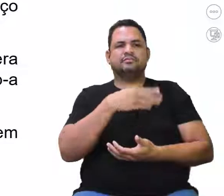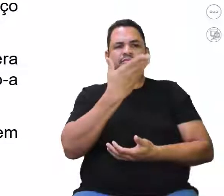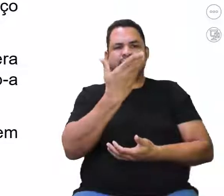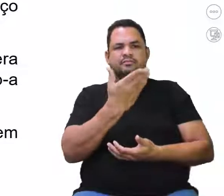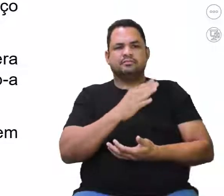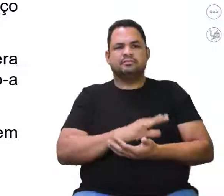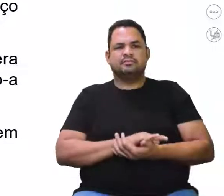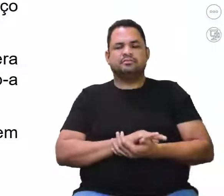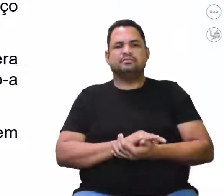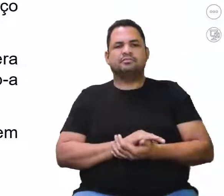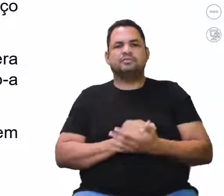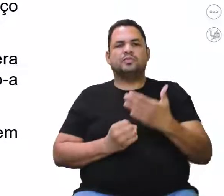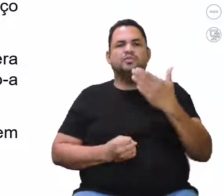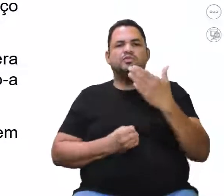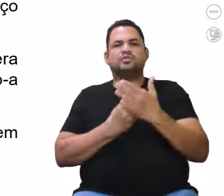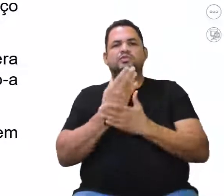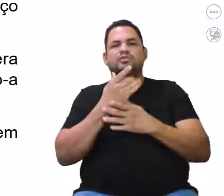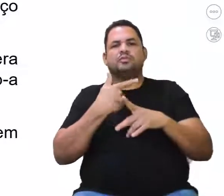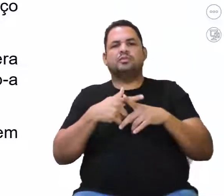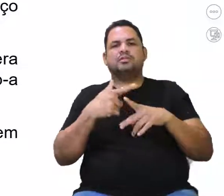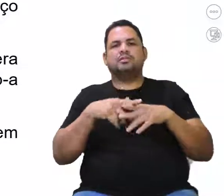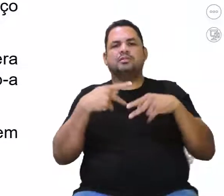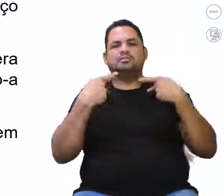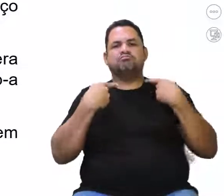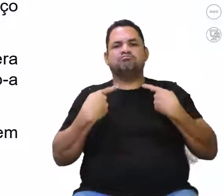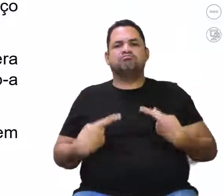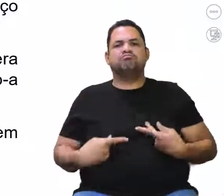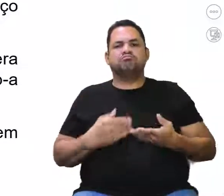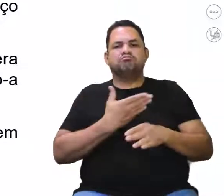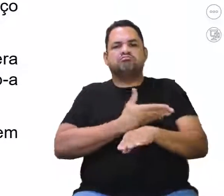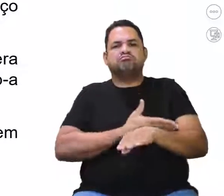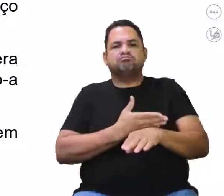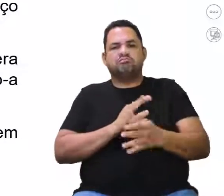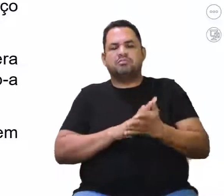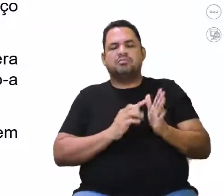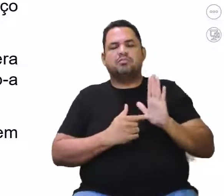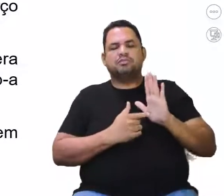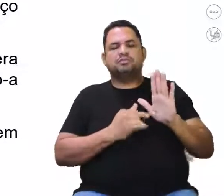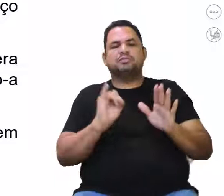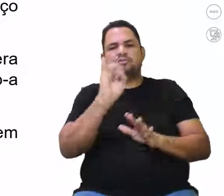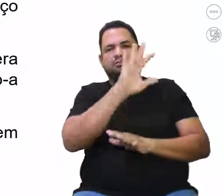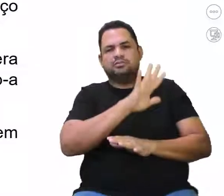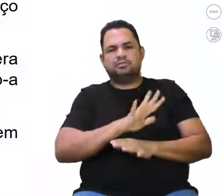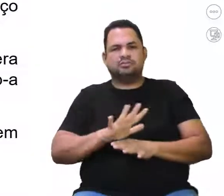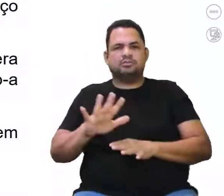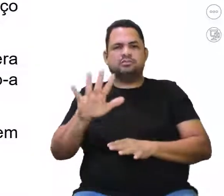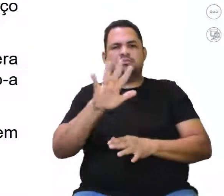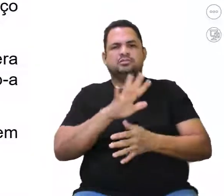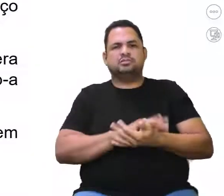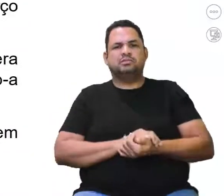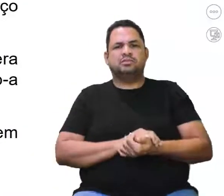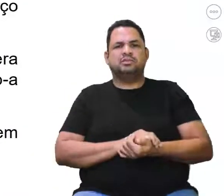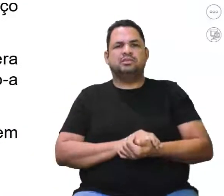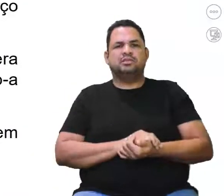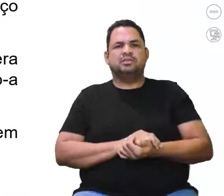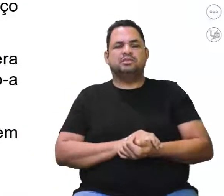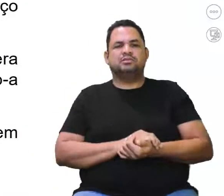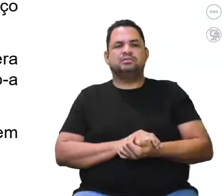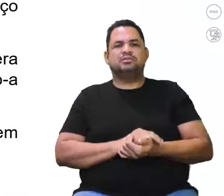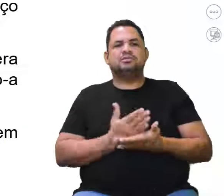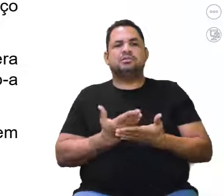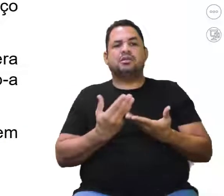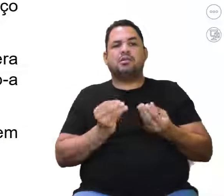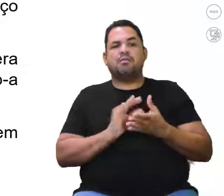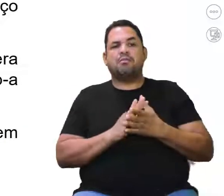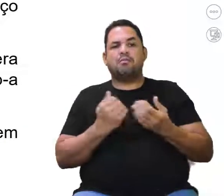fato culminou em um problema físico habitual, ilustrado na imagem, né, que nós vimos agora há pouco. que